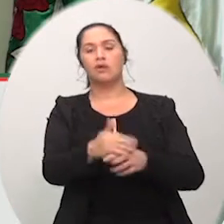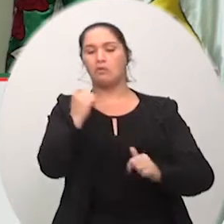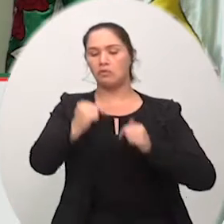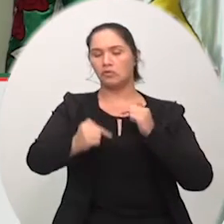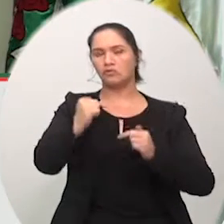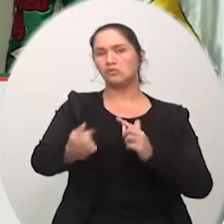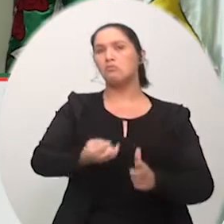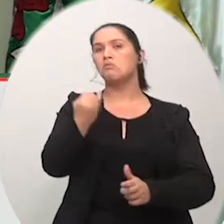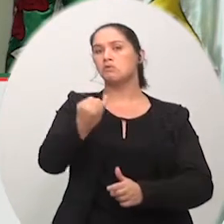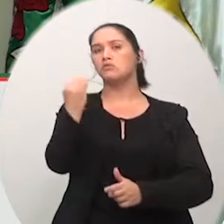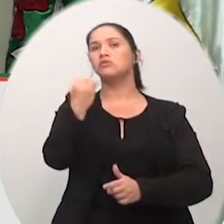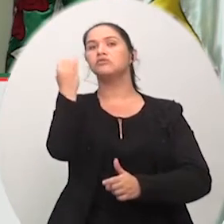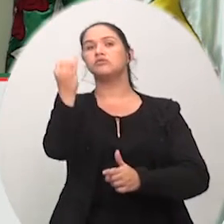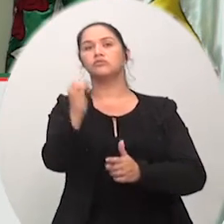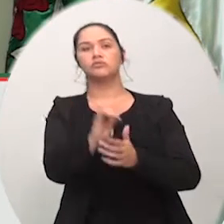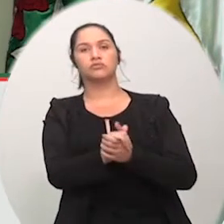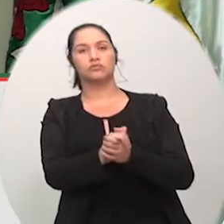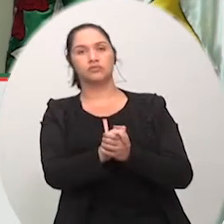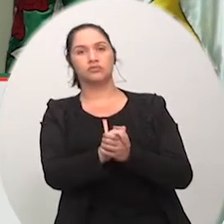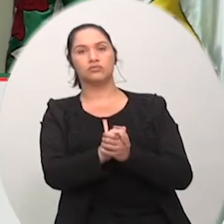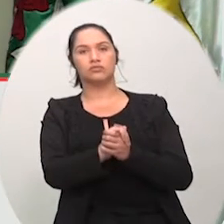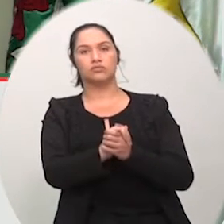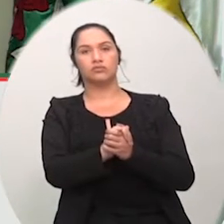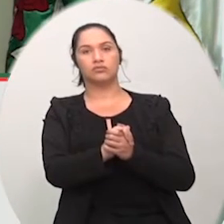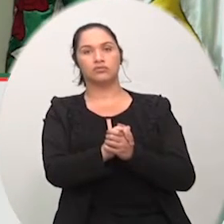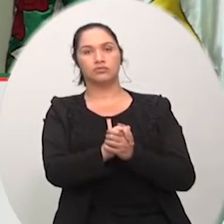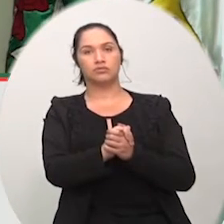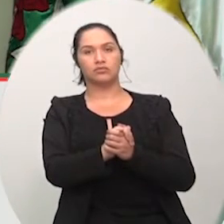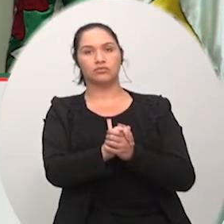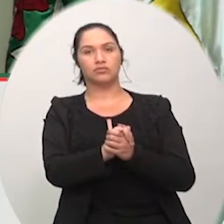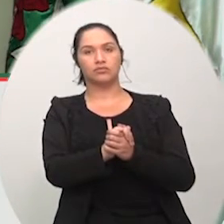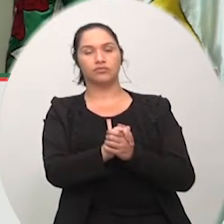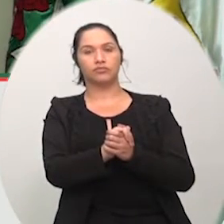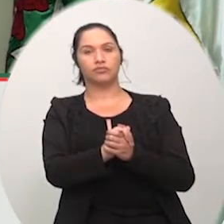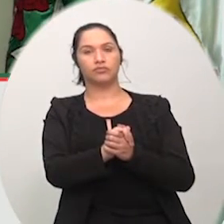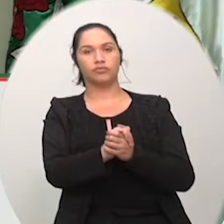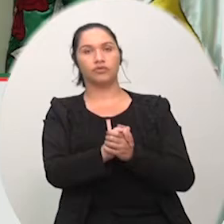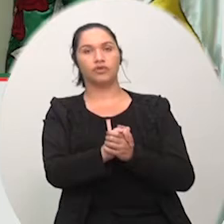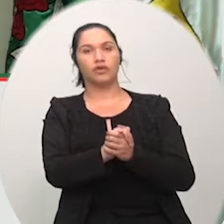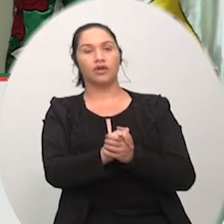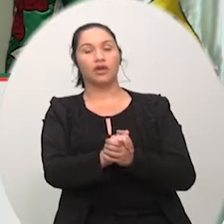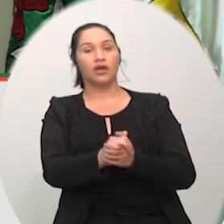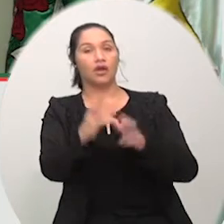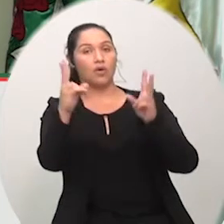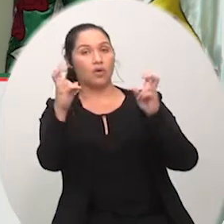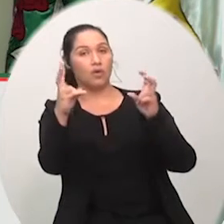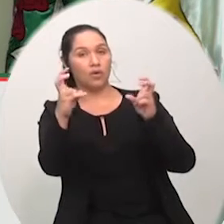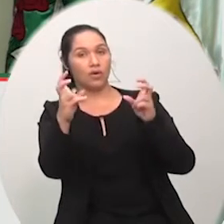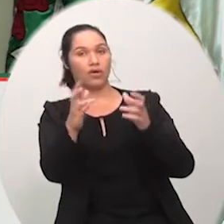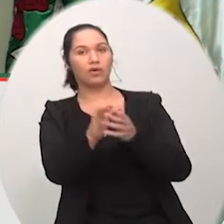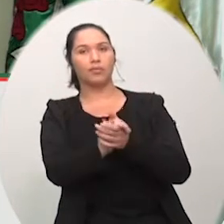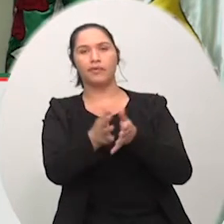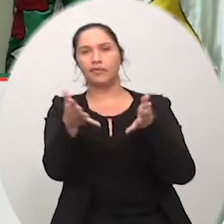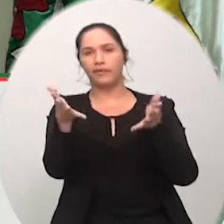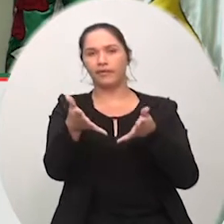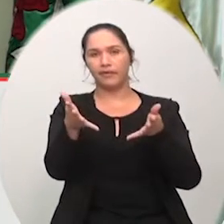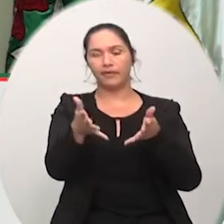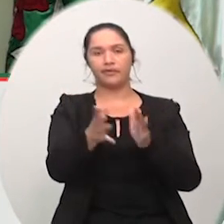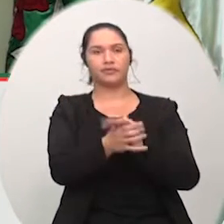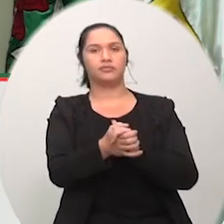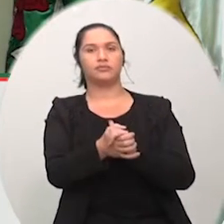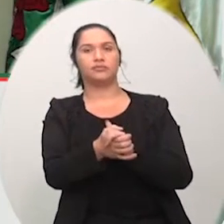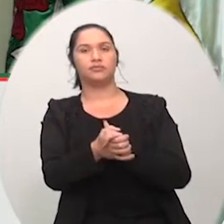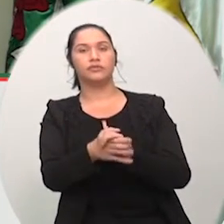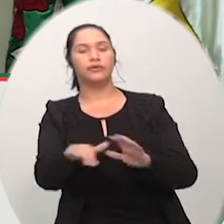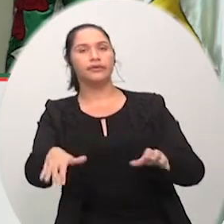discussão está em voga. É o assunto do momento, na realidade. E não só a Câmara de Vereadores, mas a cidade